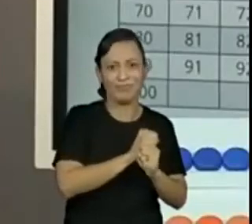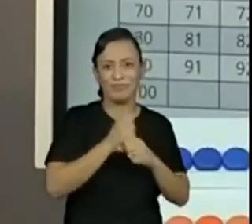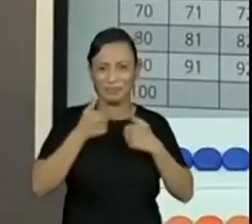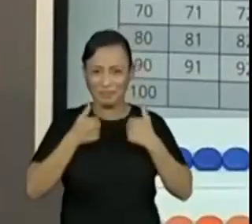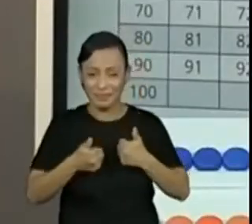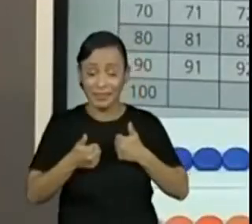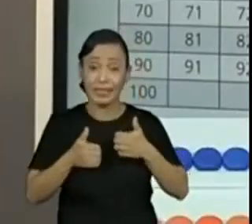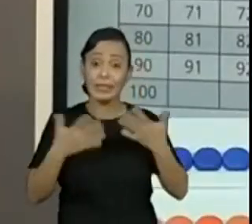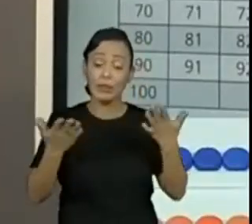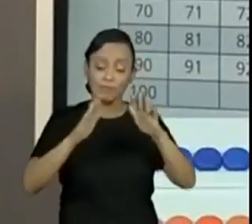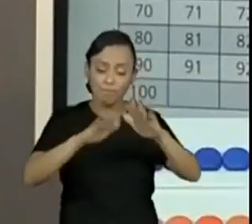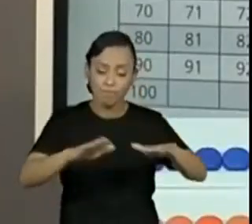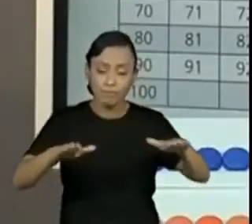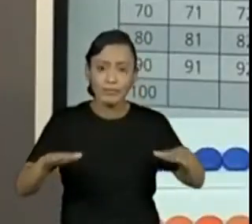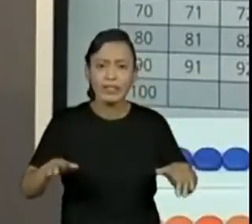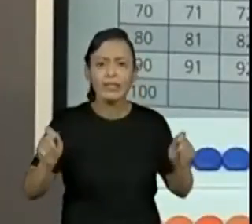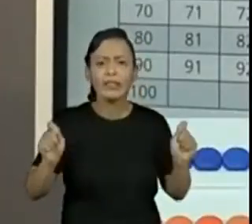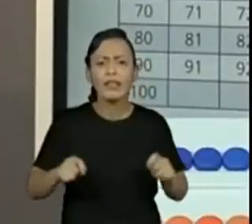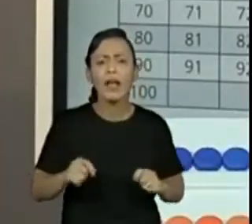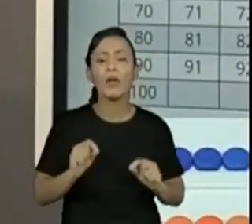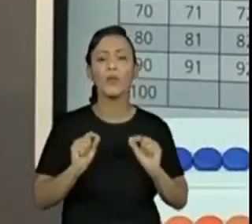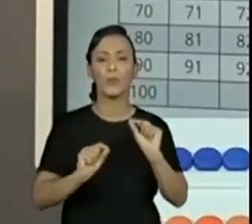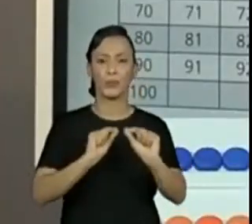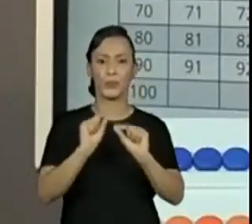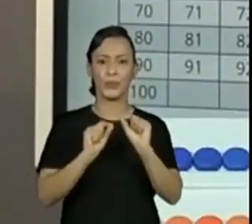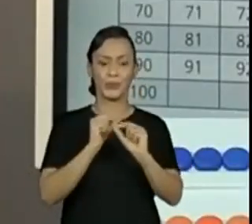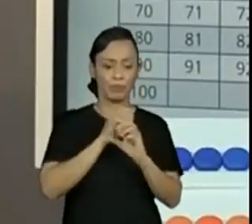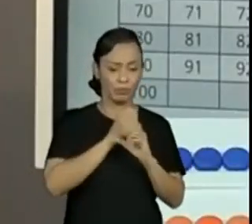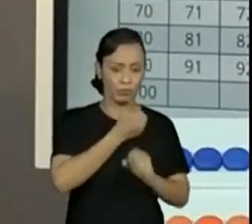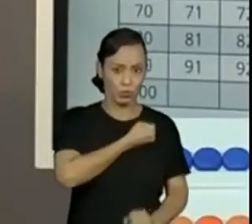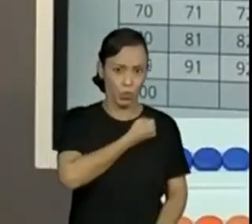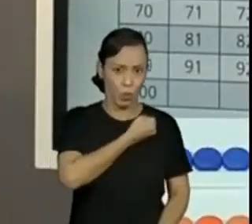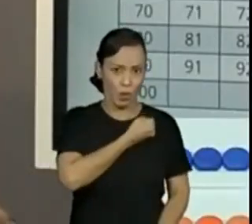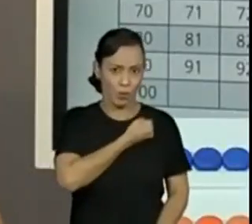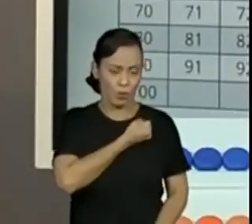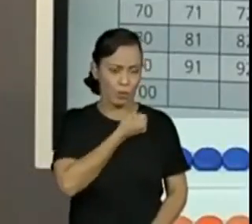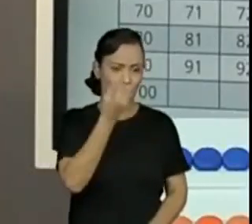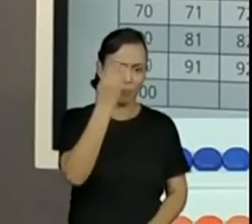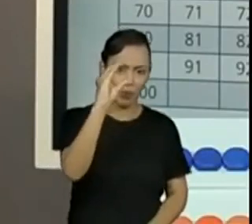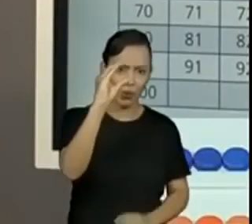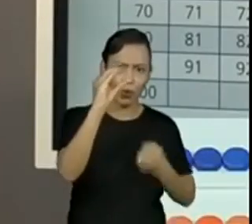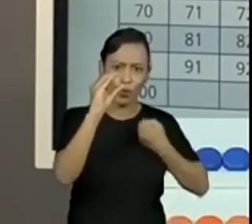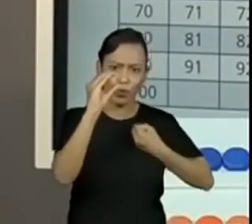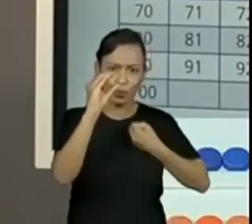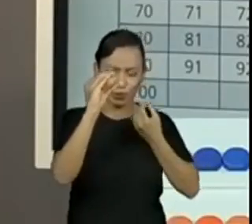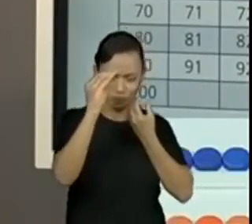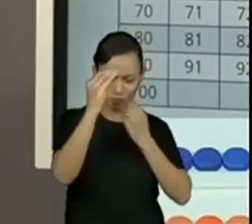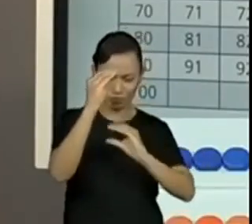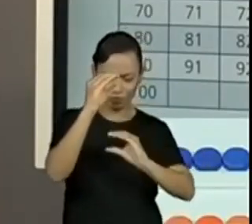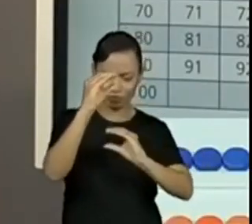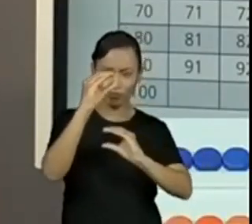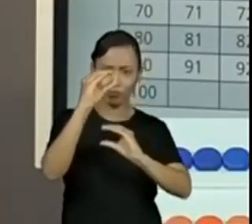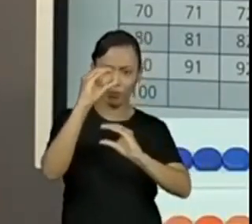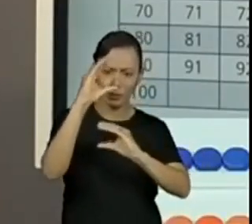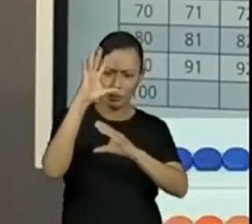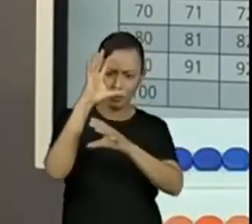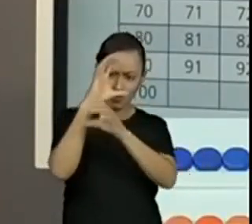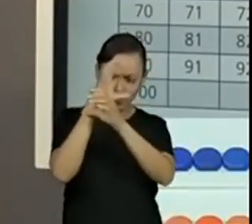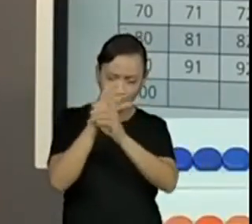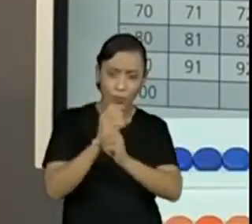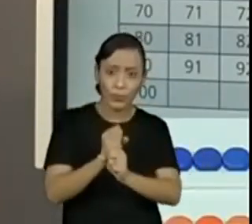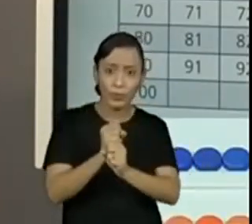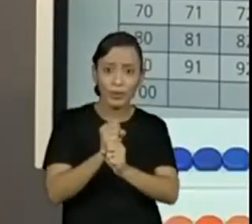Criançada, é possível ir mudando. E aí, no primeiro aninho, já dá para ir fazendo. A Prodeu ali, né? Onze mais doze, vou